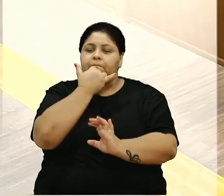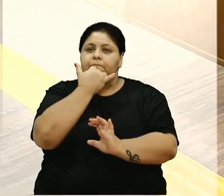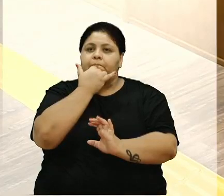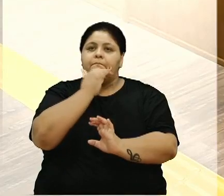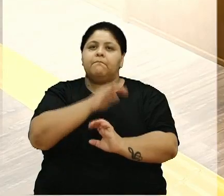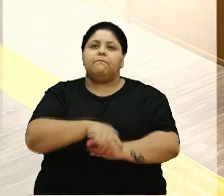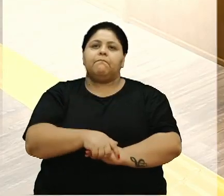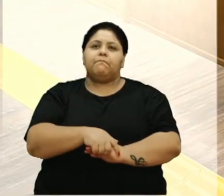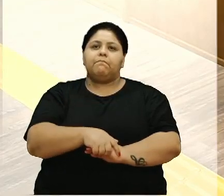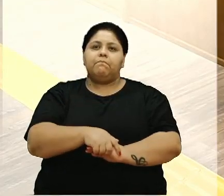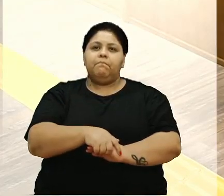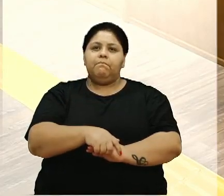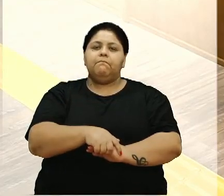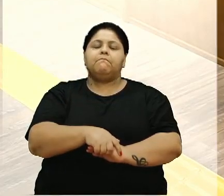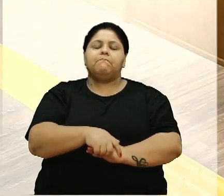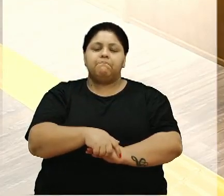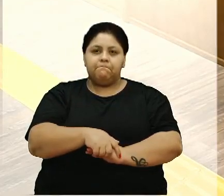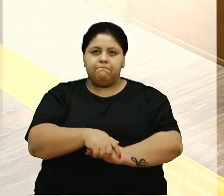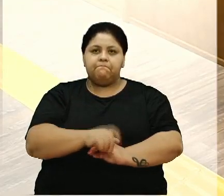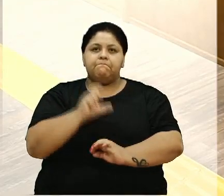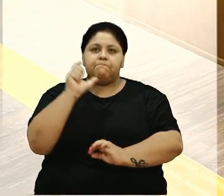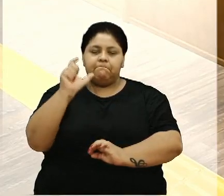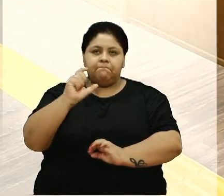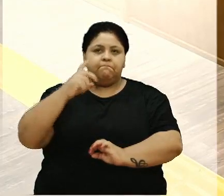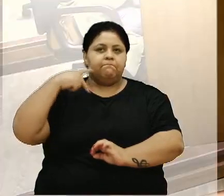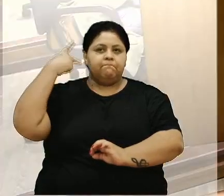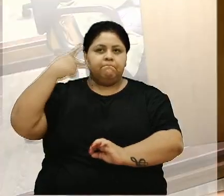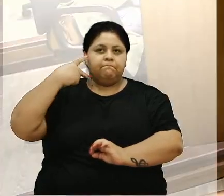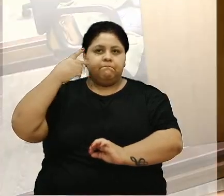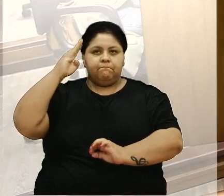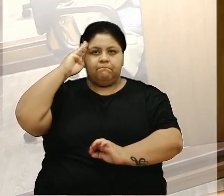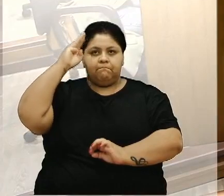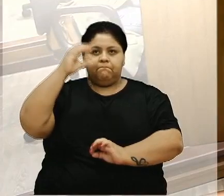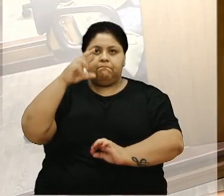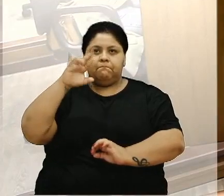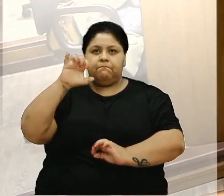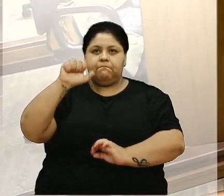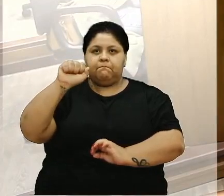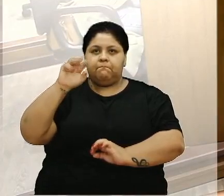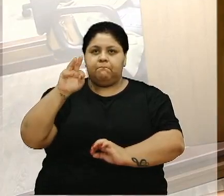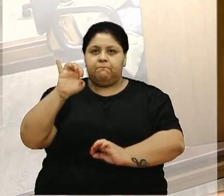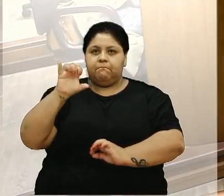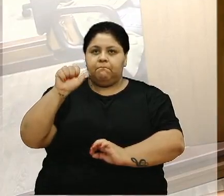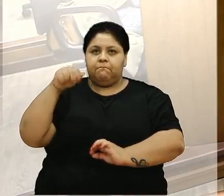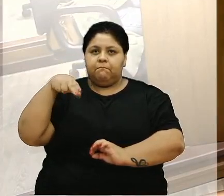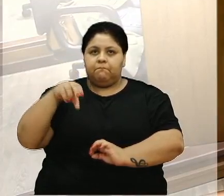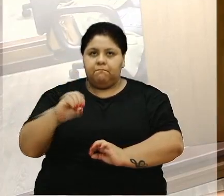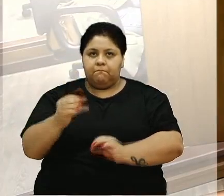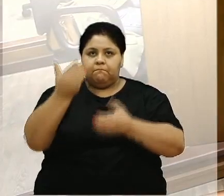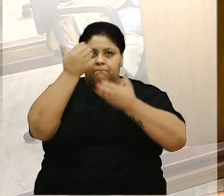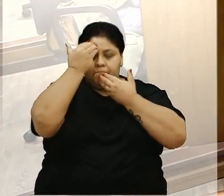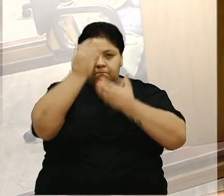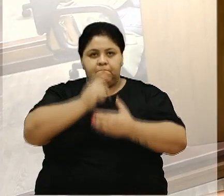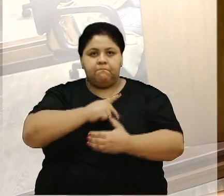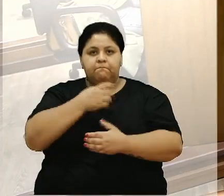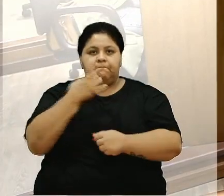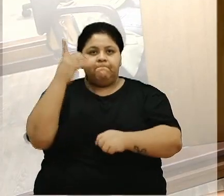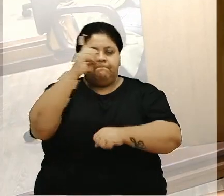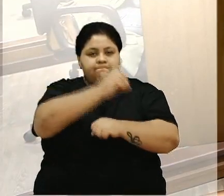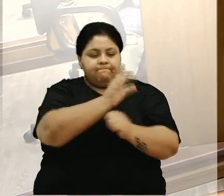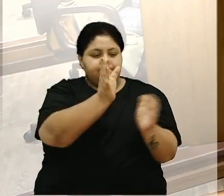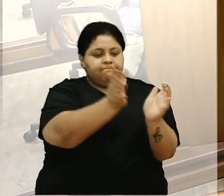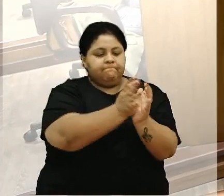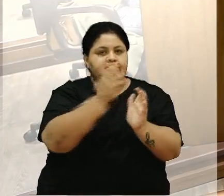Ah, muito bom dia. Com palavra, então, o vereador-tenente Cristiano Becker. Obrigado, senhora presidente. Muito bom dia a todos os colegas nobres vereadores,